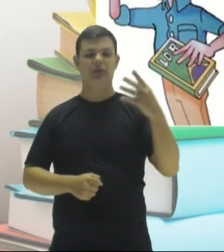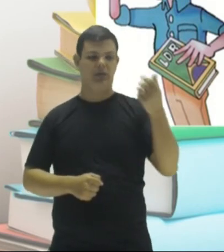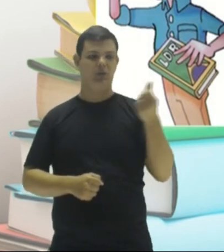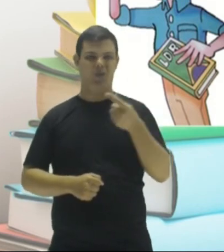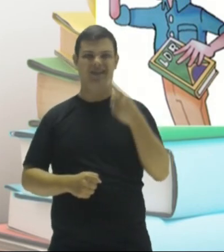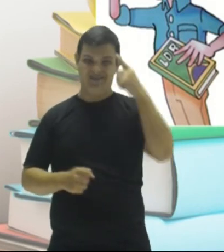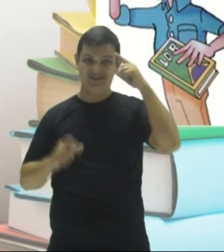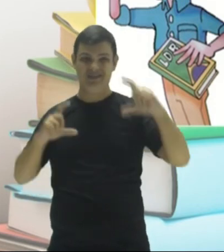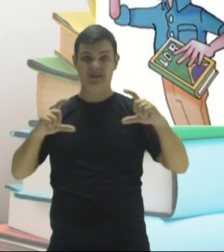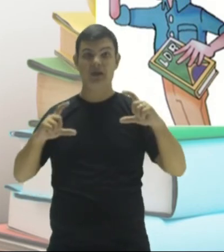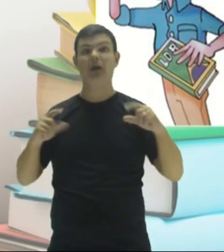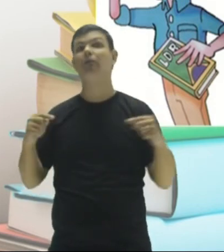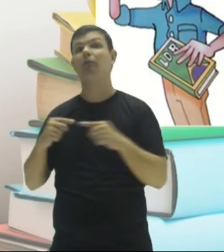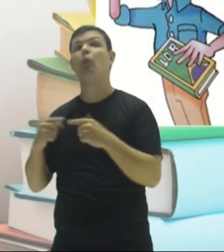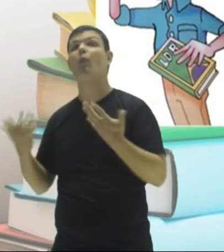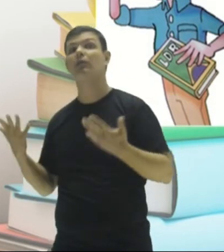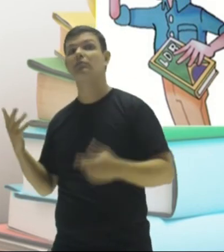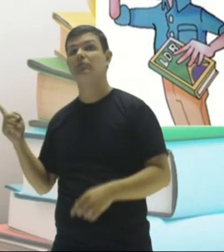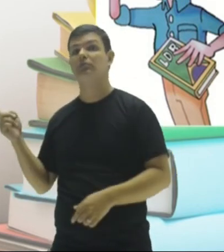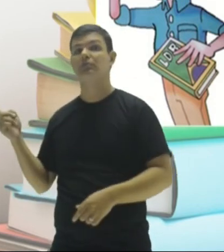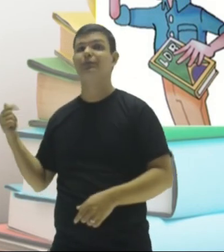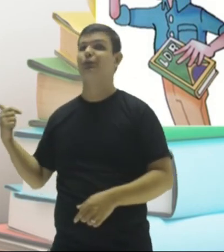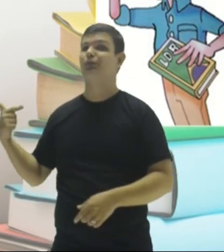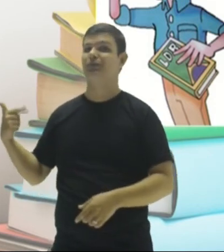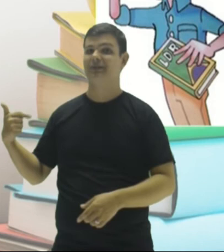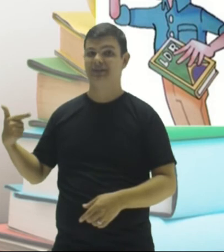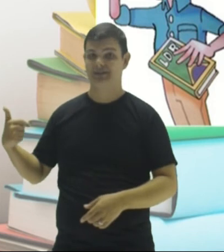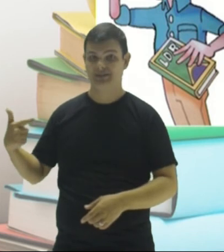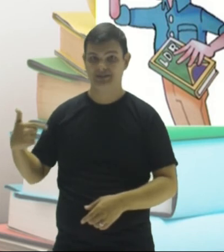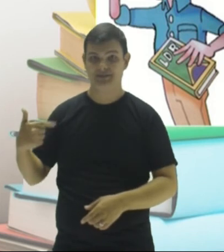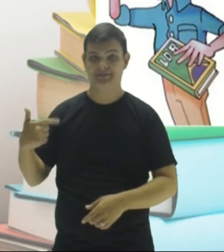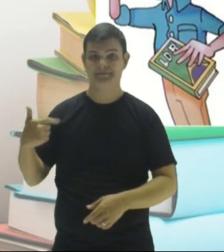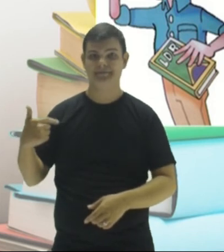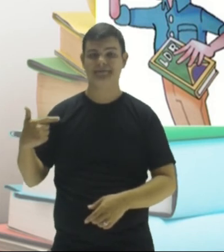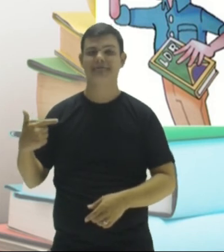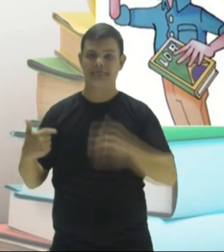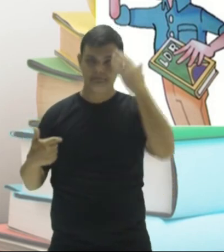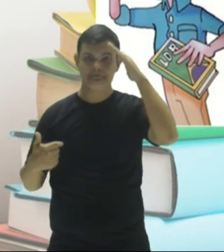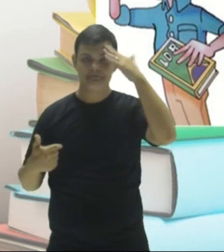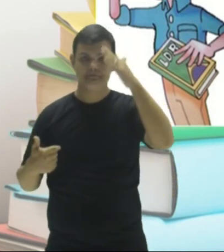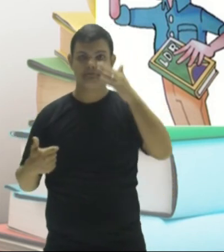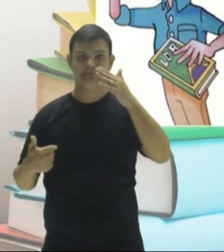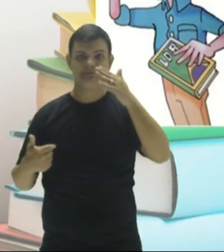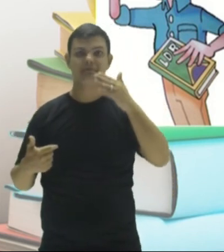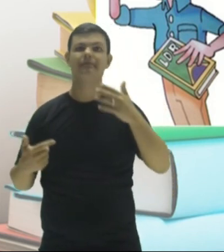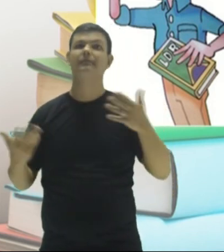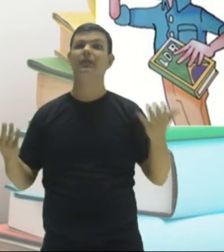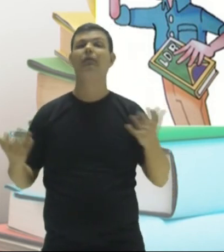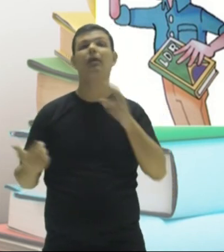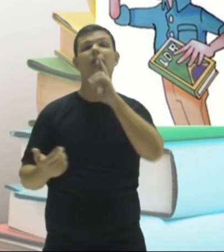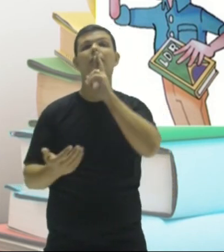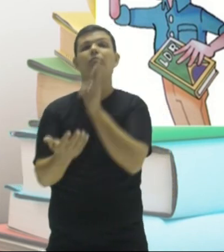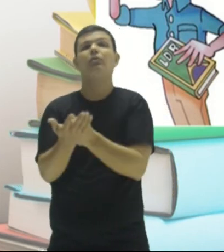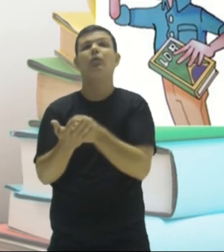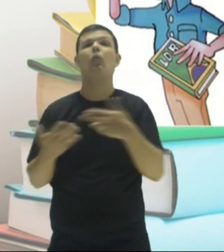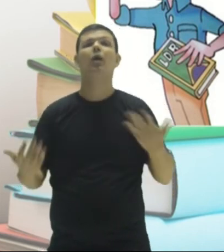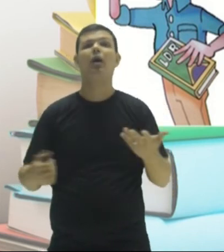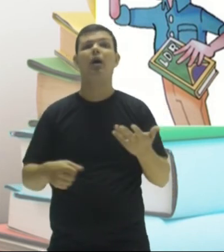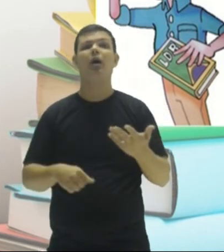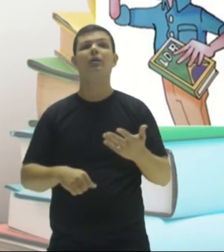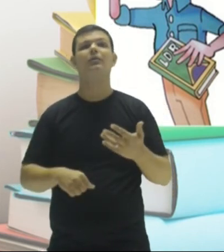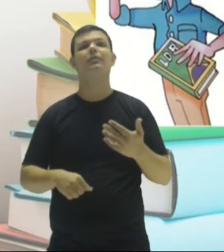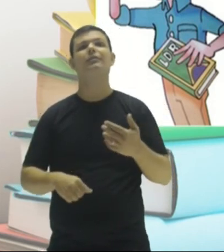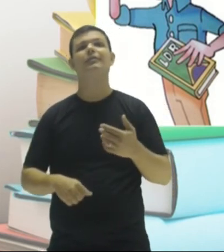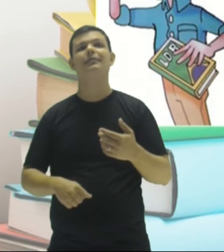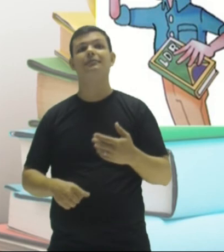seis e quatro, quanto é, pessoal? É doze. Vocês estão dando? Estão entendendo? Então, qual é o meu resultado? O resultado é esse aí, olha.